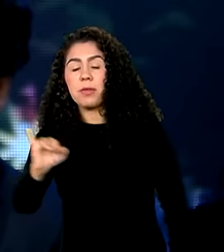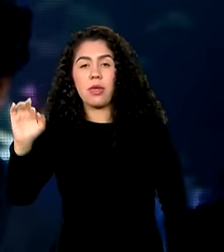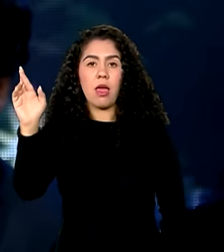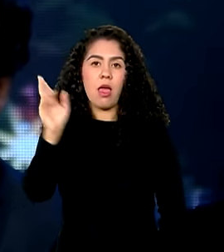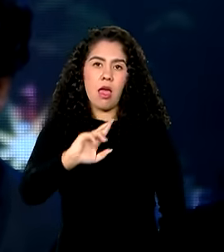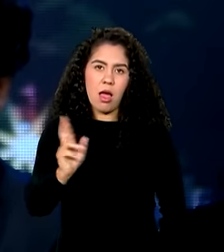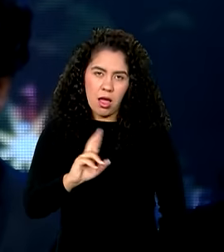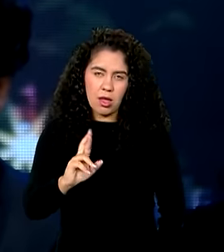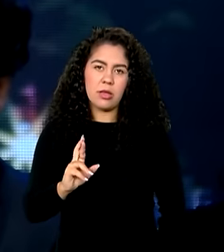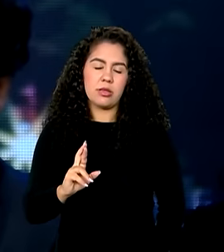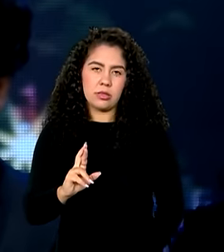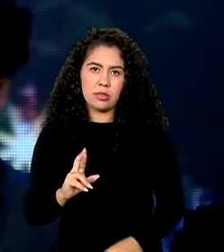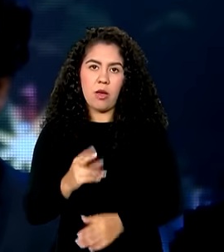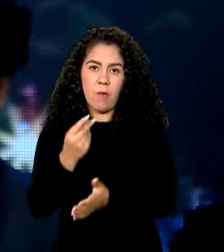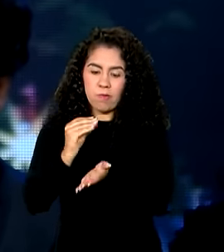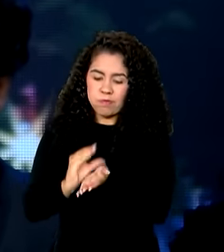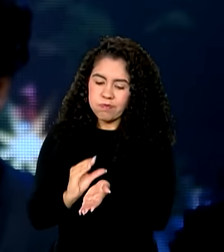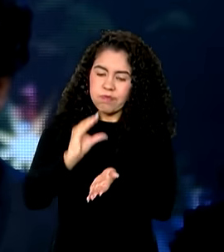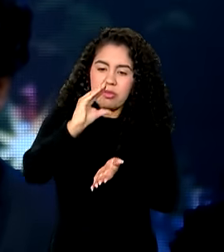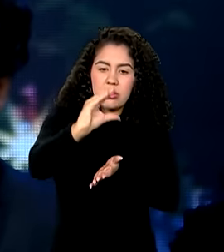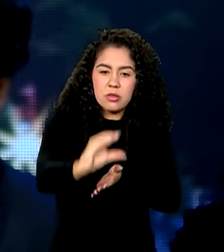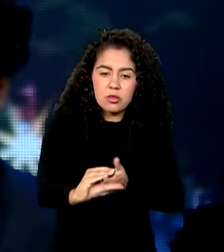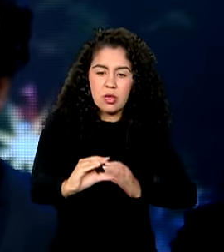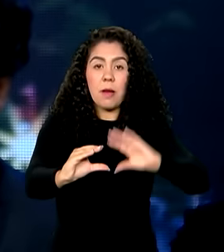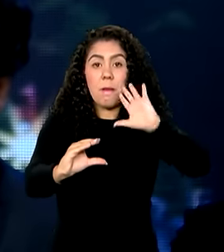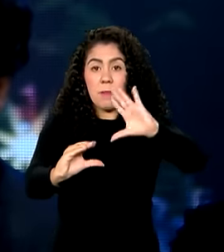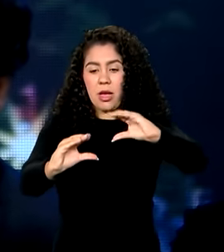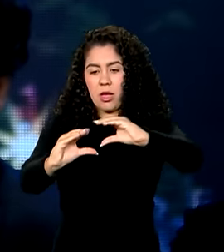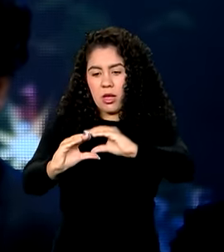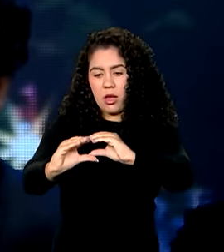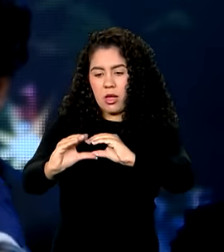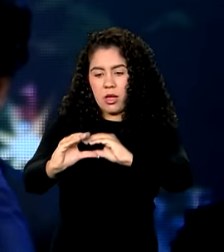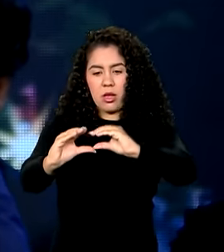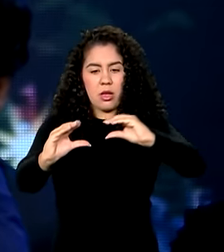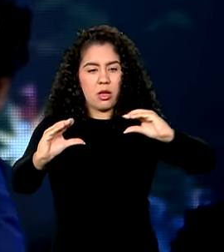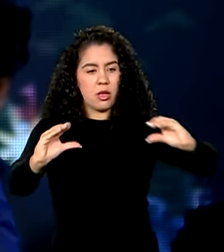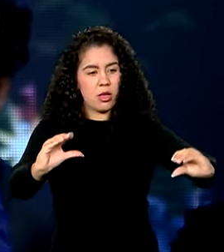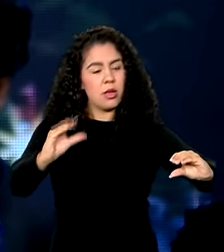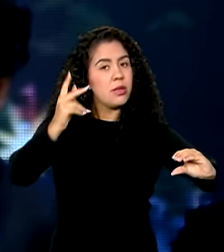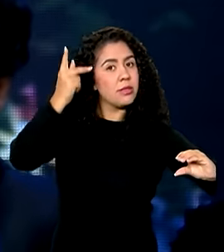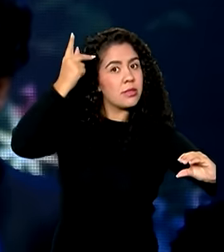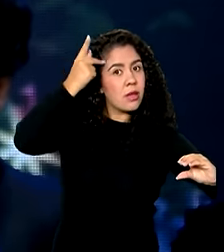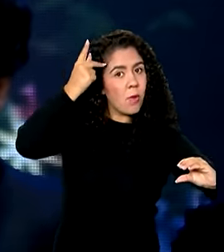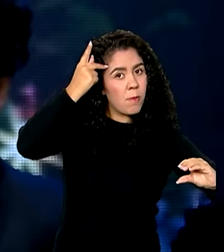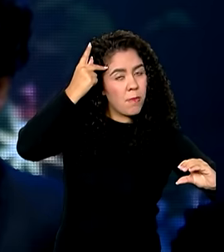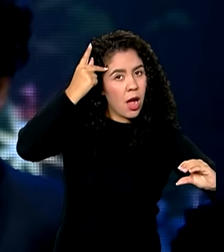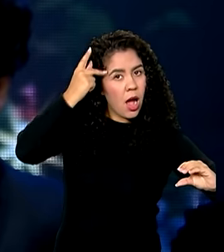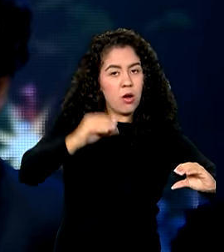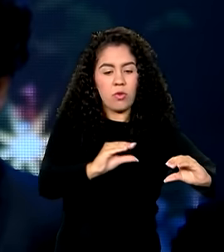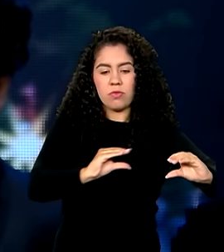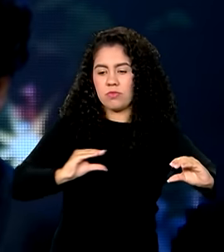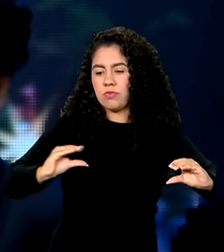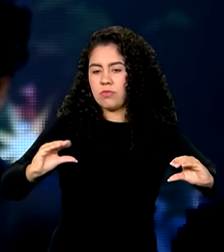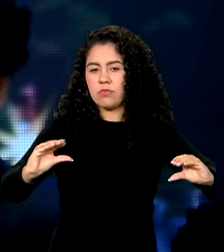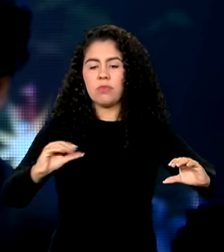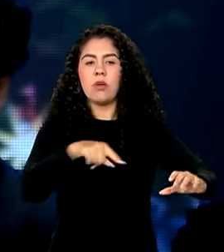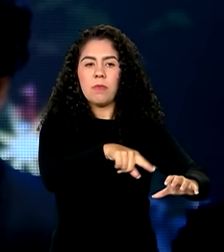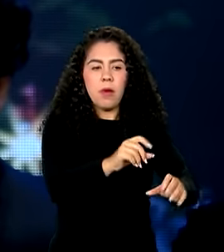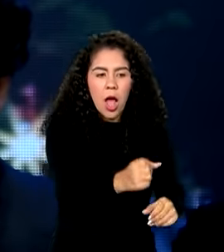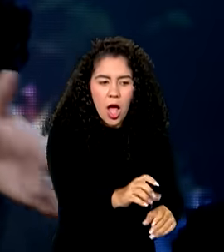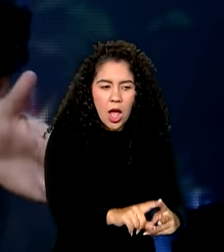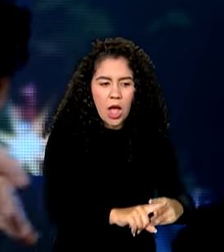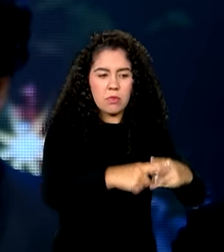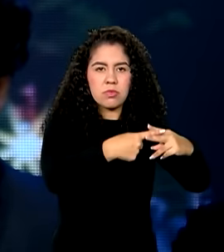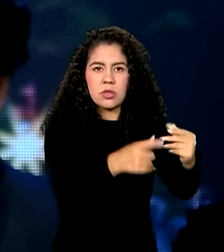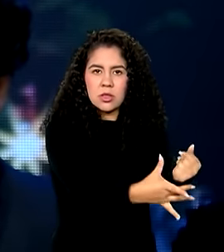capex, em investimentos, metade disso aqui em São Paulo, serão utilizados para adequar capacidade, para garantir mais segurança